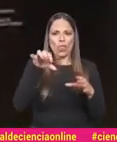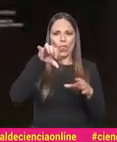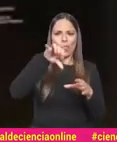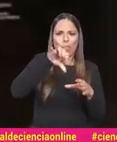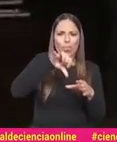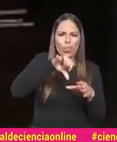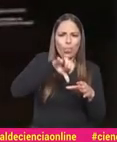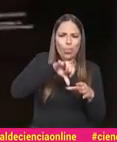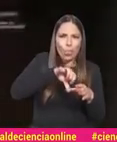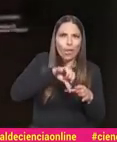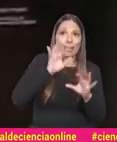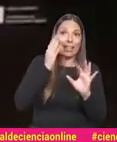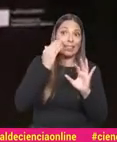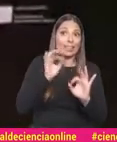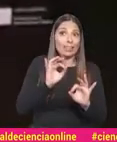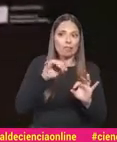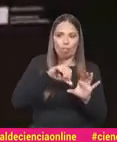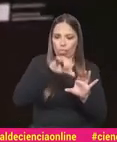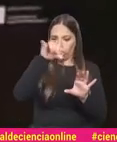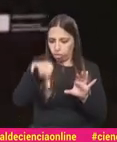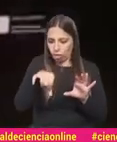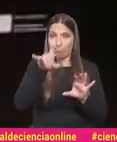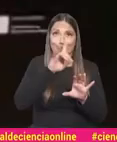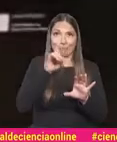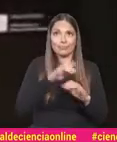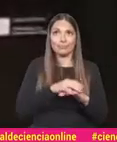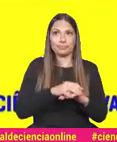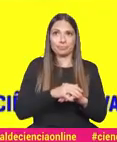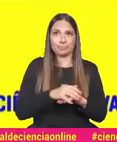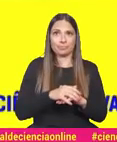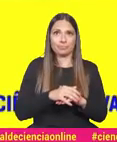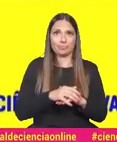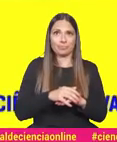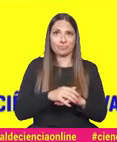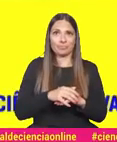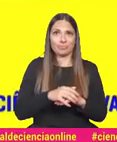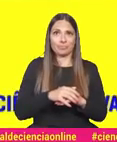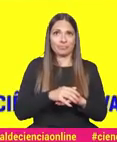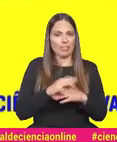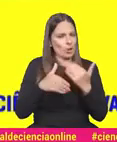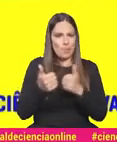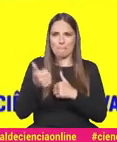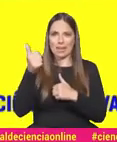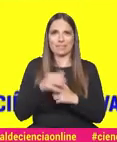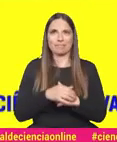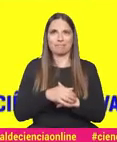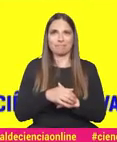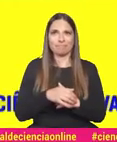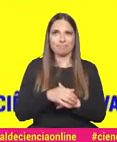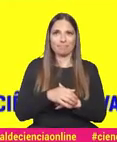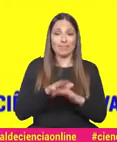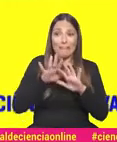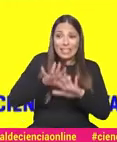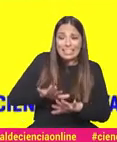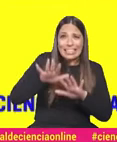concentrar. Ok? Ok. Vou tentar. Não deixes cair nada a mesmo. Ai, ai, ai, ai, ai, ai. Mais cedas à pressão, Sofia. Vai correr tudo bem. Vagirinho.